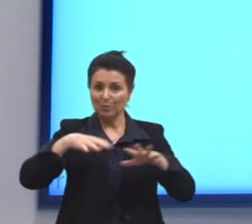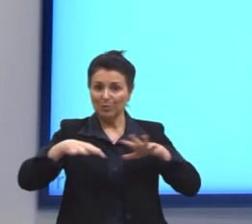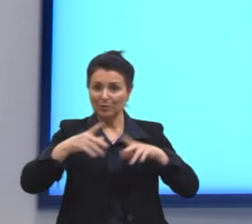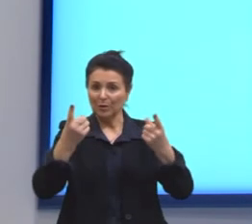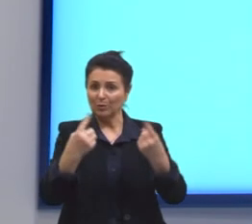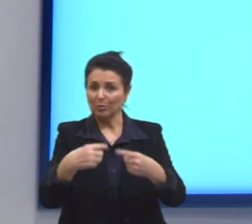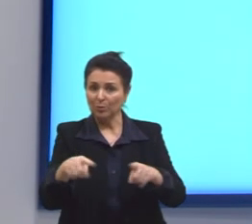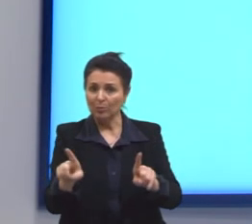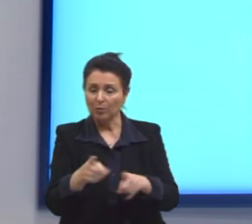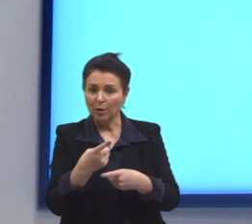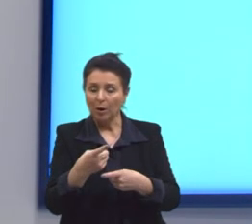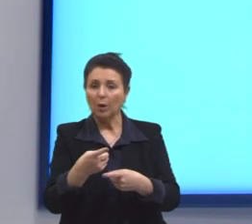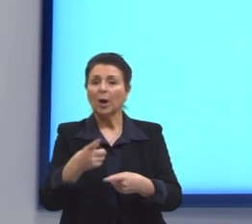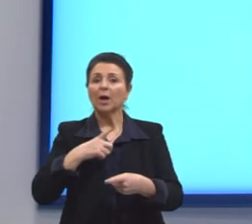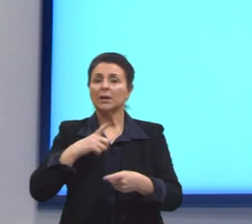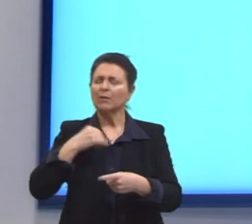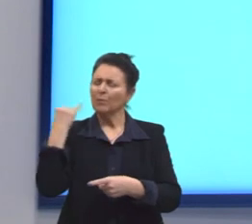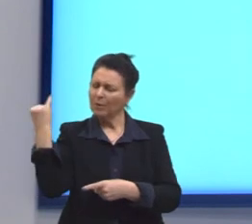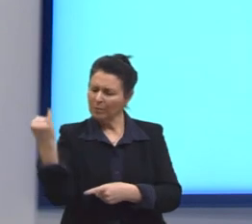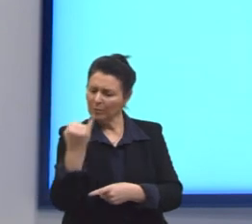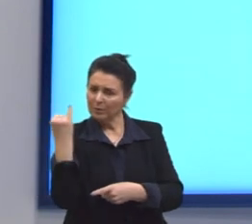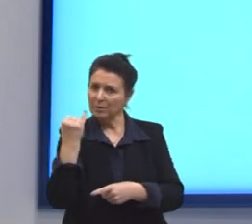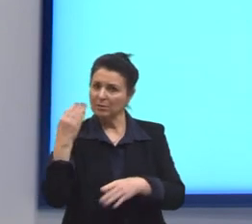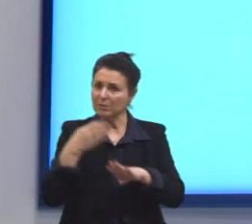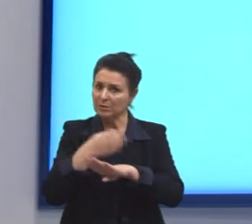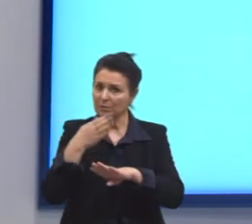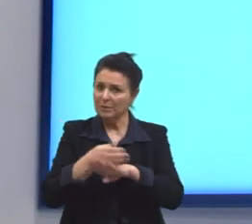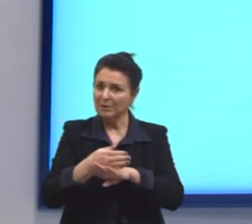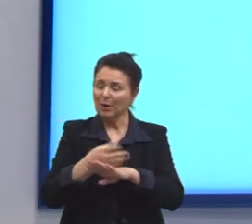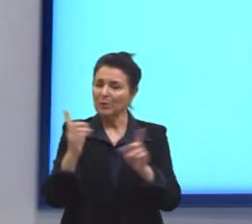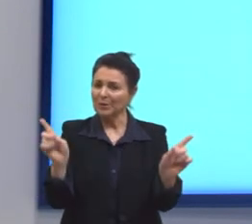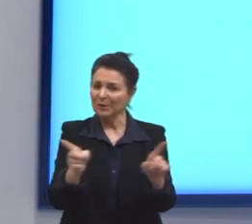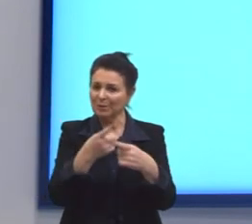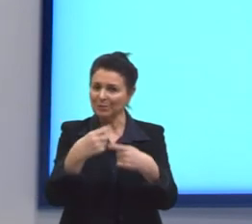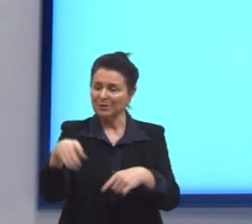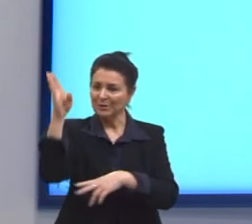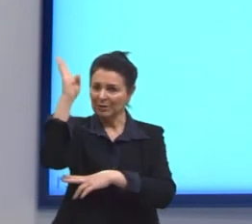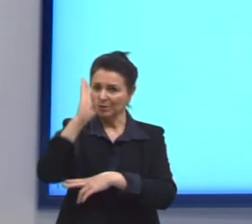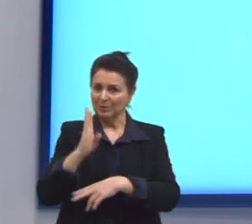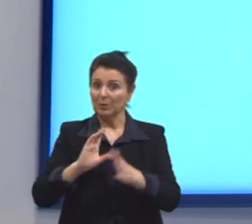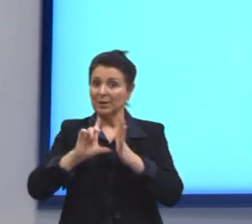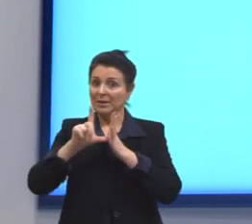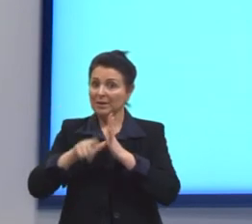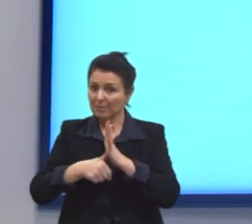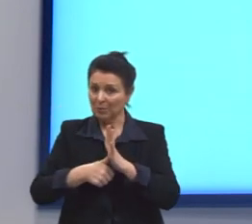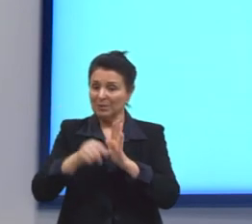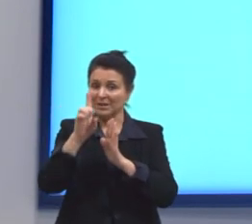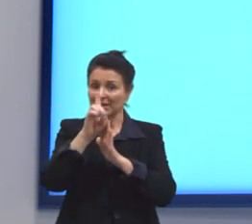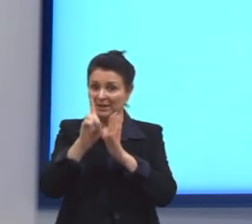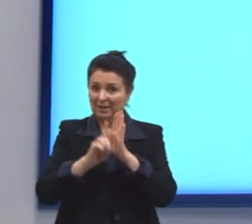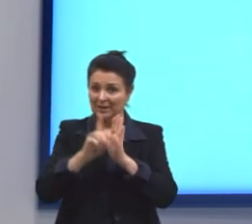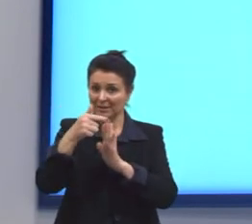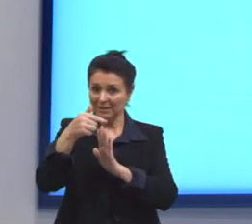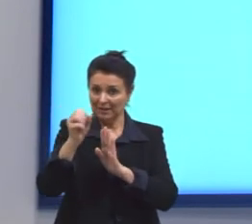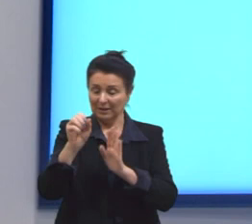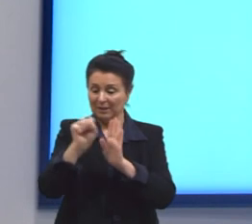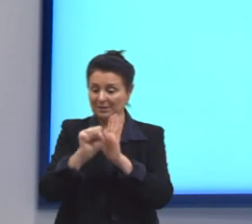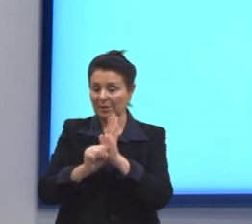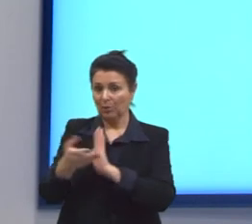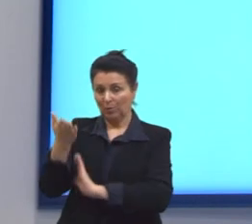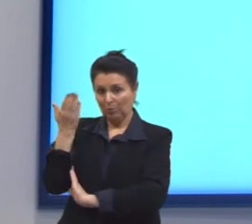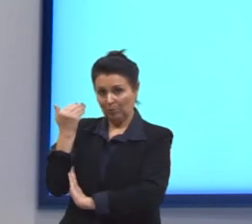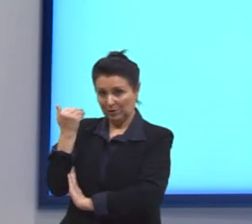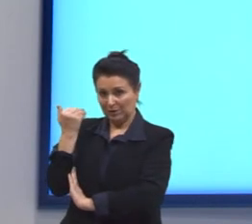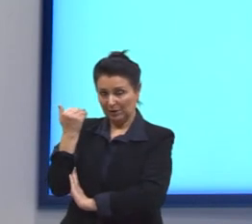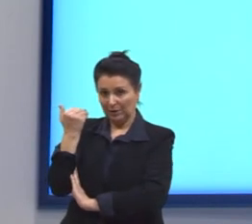seu papel de vanguarda na música popular brasileira. A partir da década de 70 do século passado, em